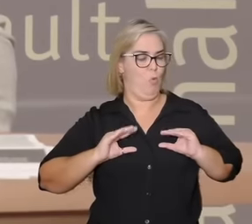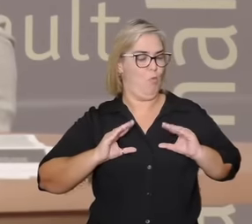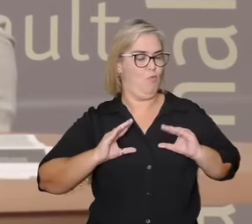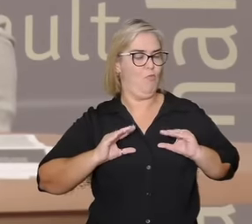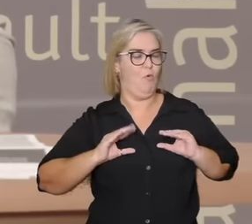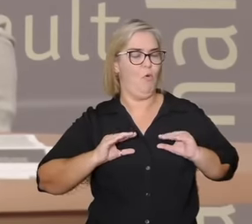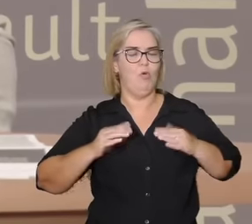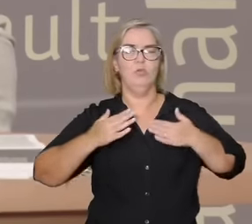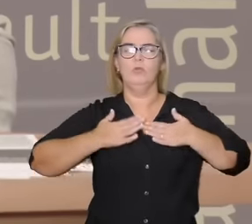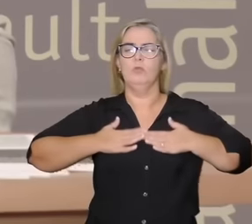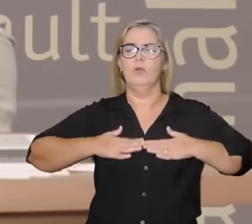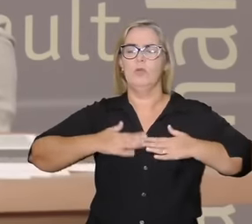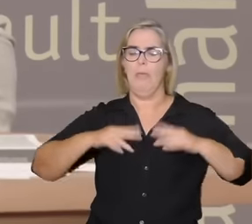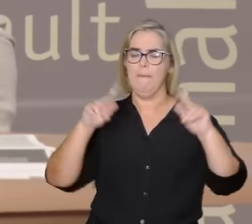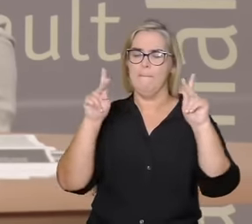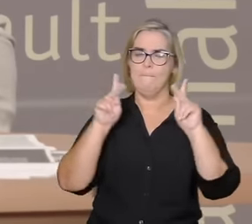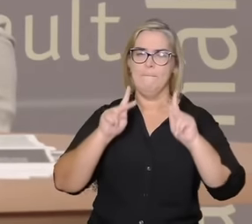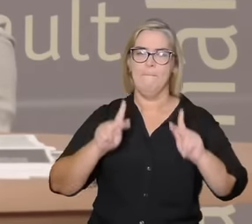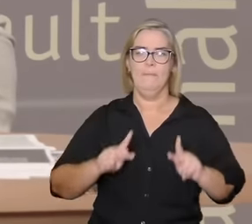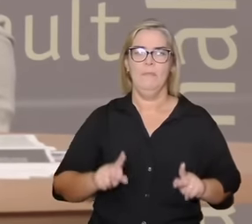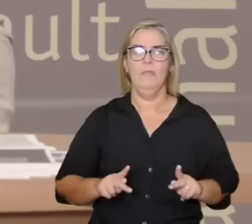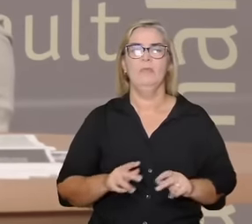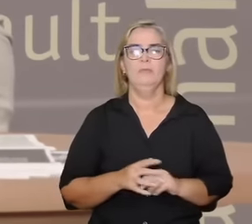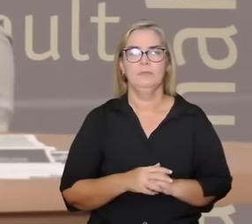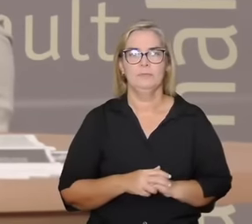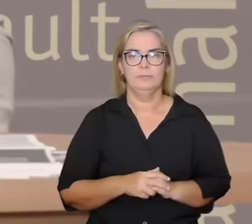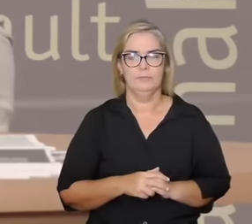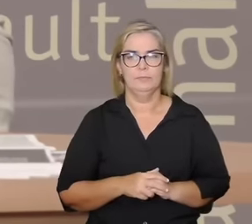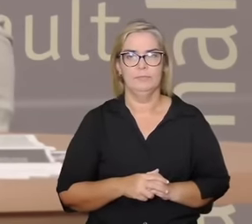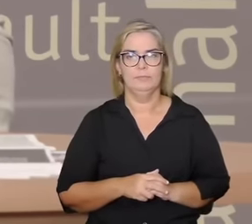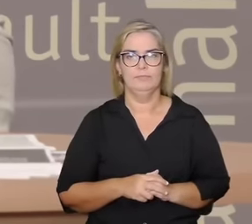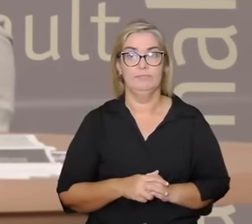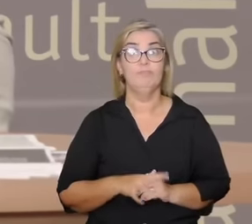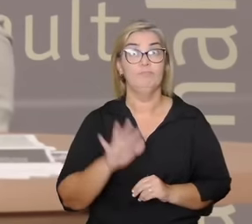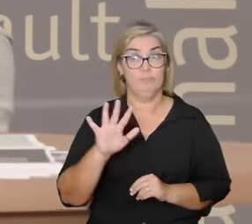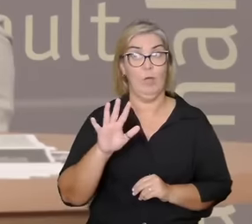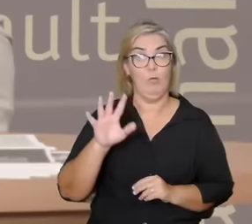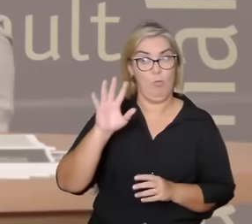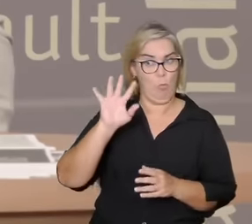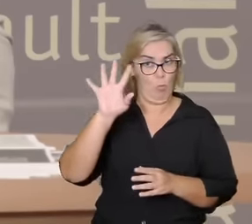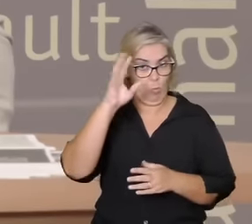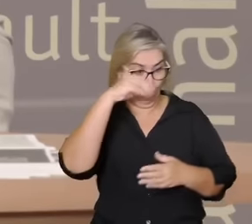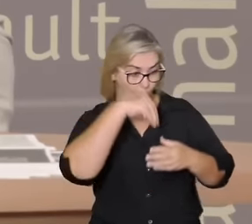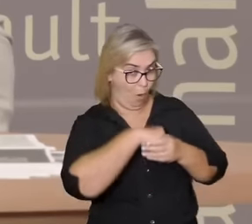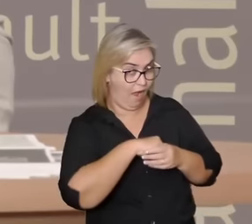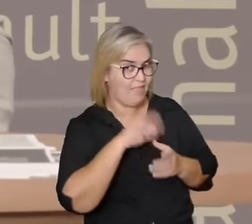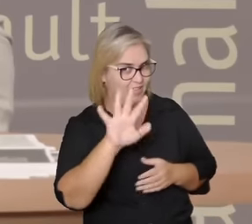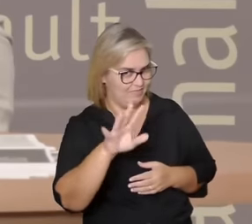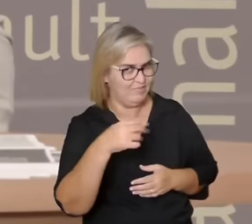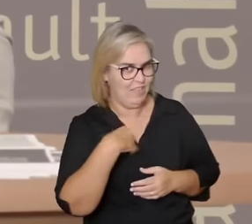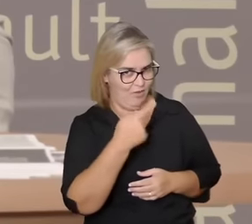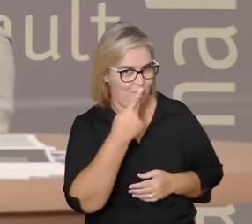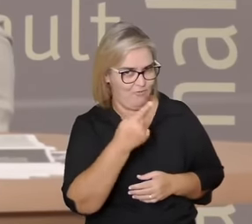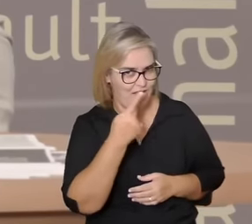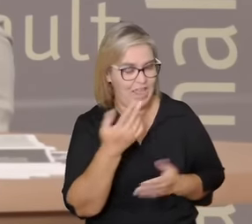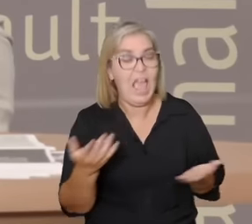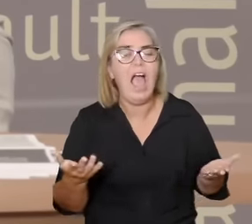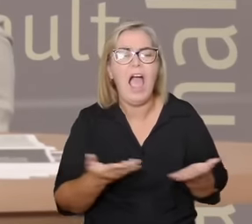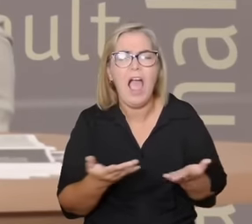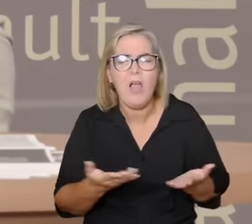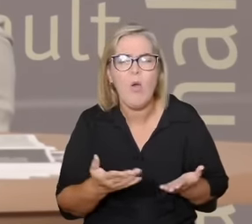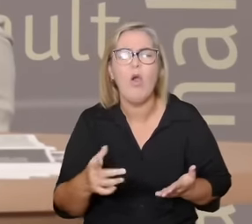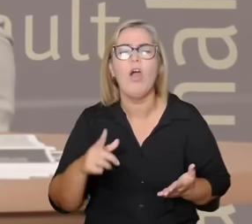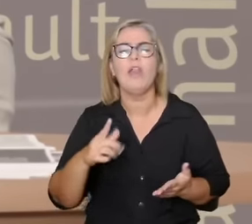sossego ok vou ficar com isso aqui eu quero ouvir o Kiko ele traz um